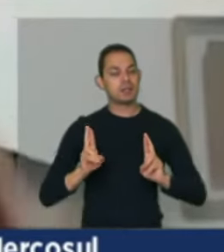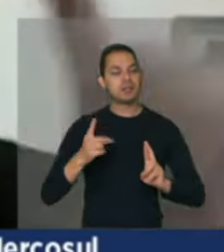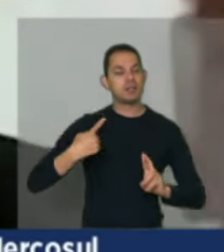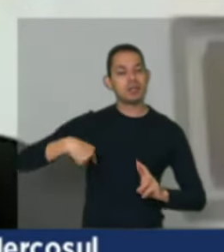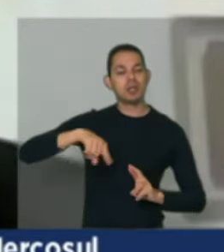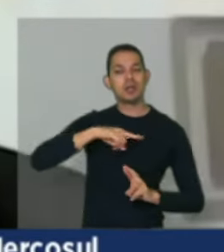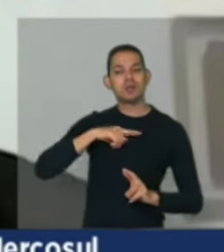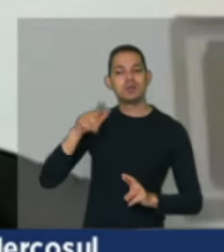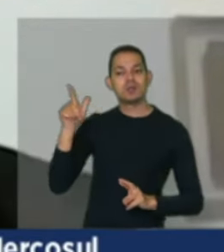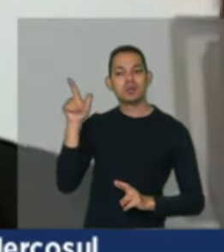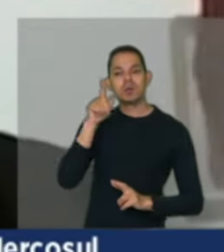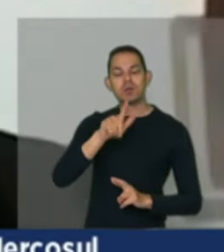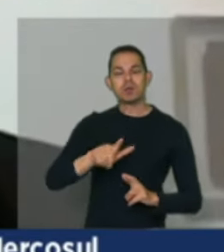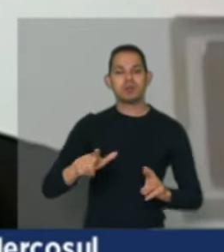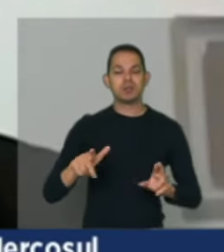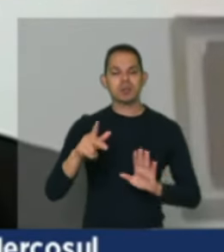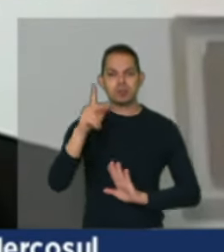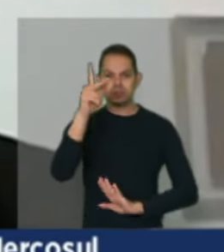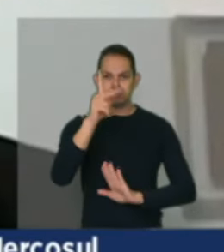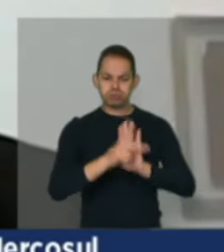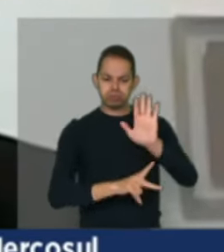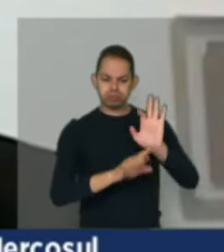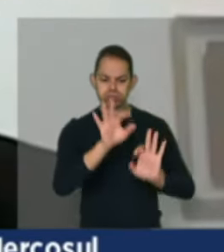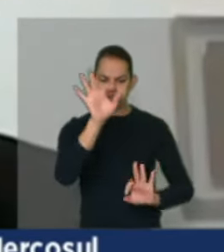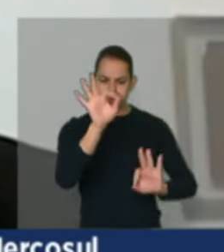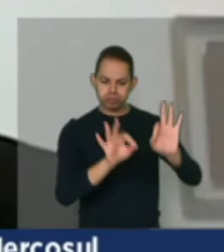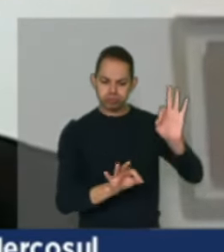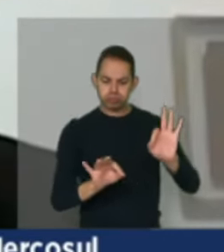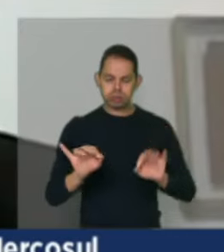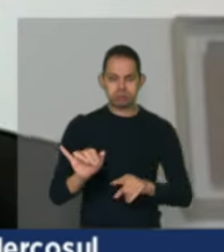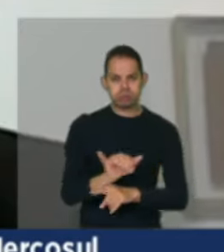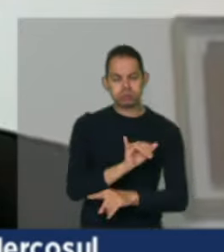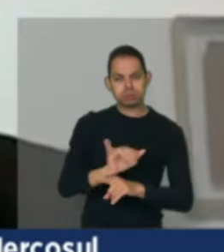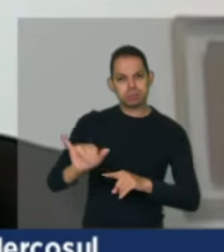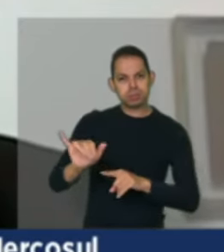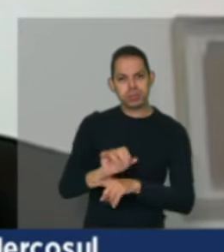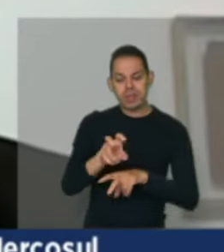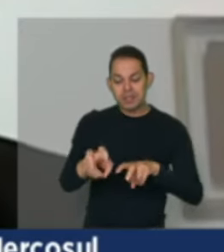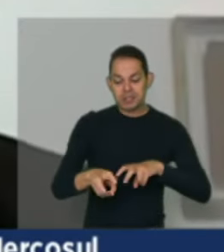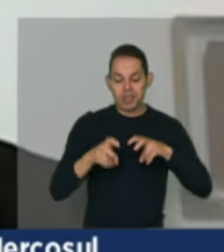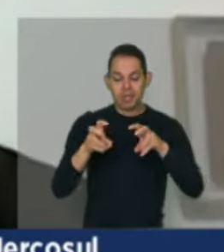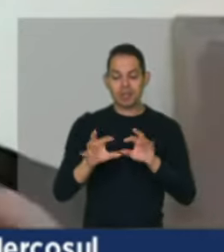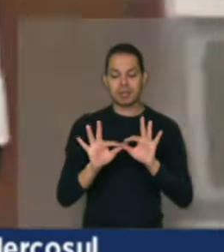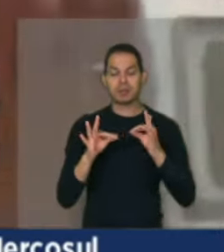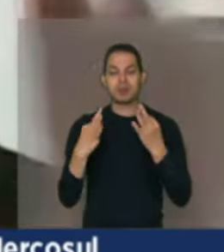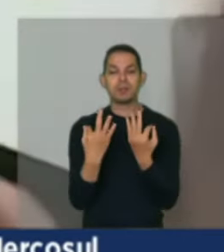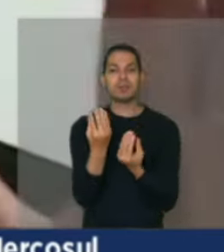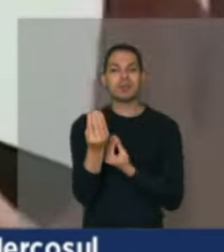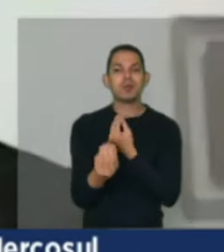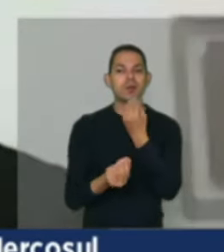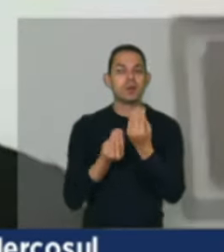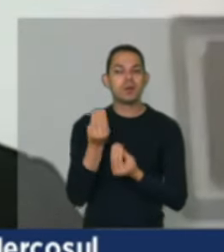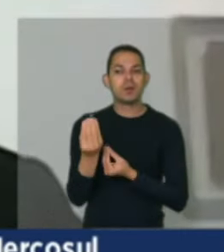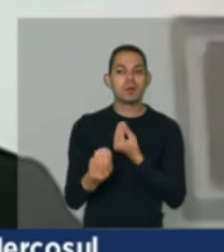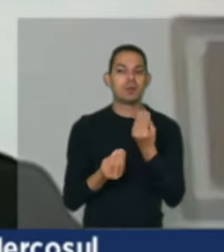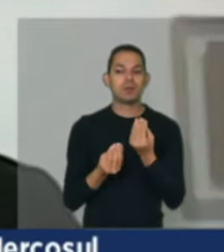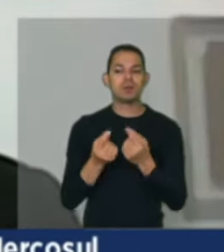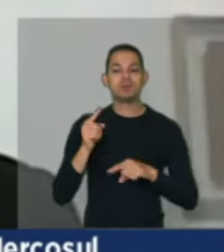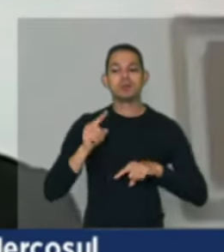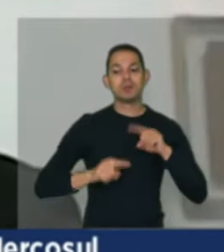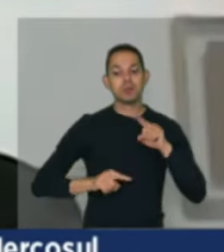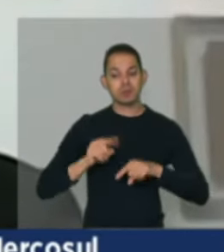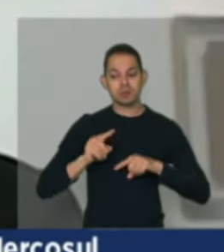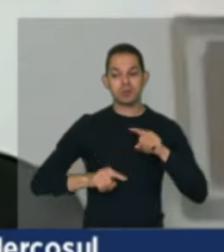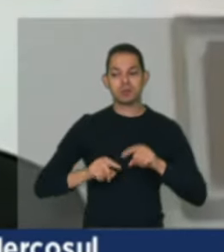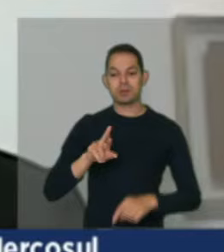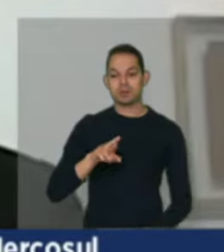um grande plano de ação da agricultura familiar através desse grande instrumento que é a Reaf